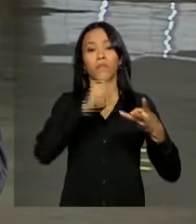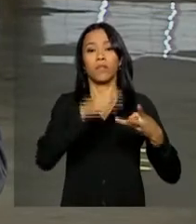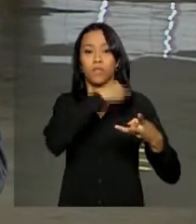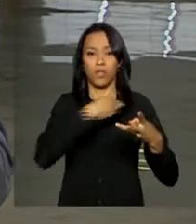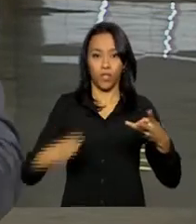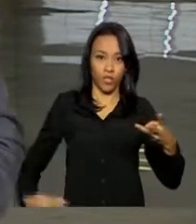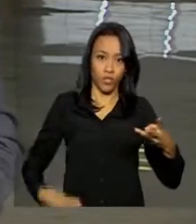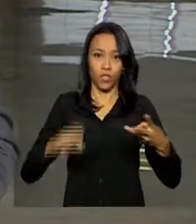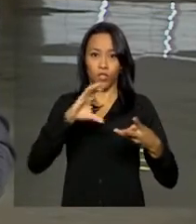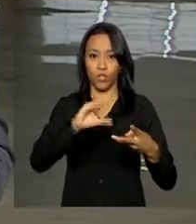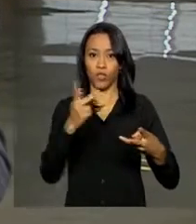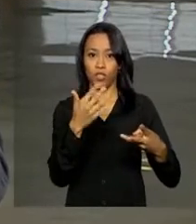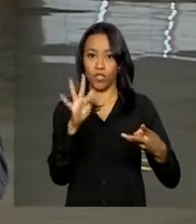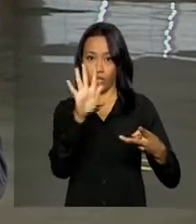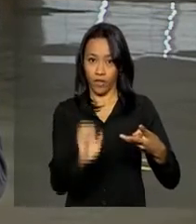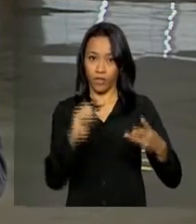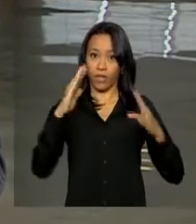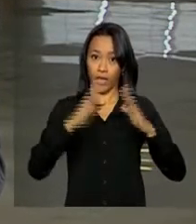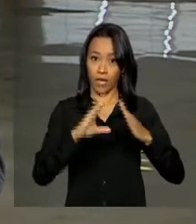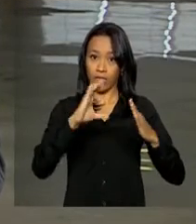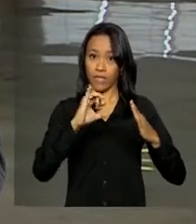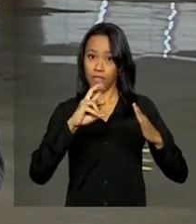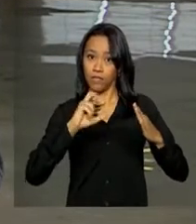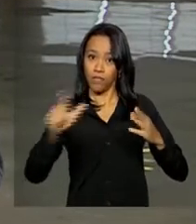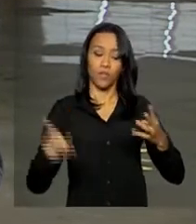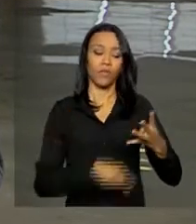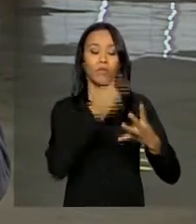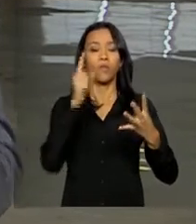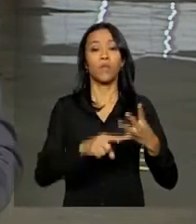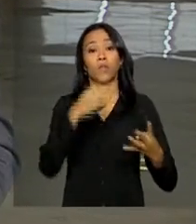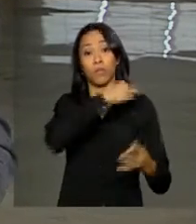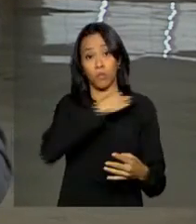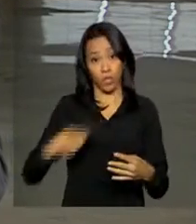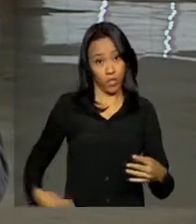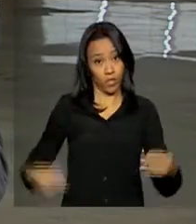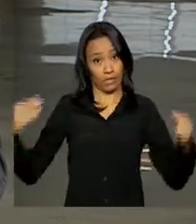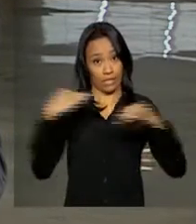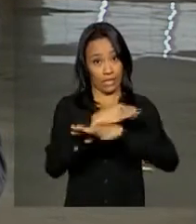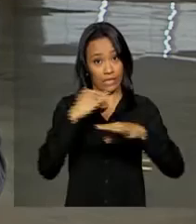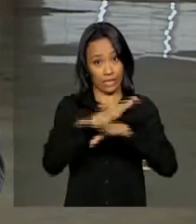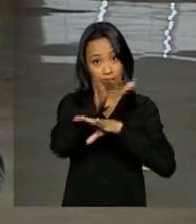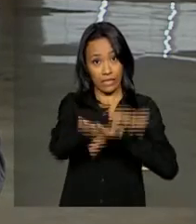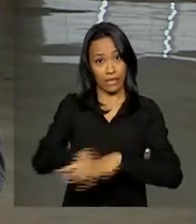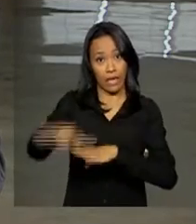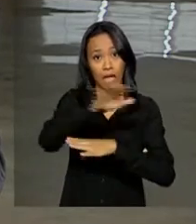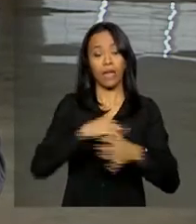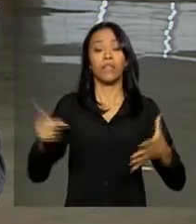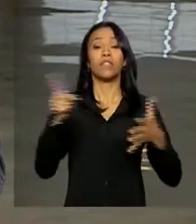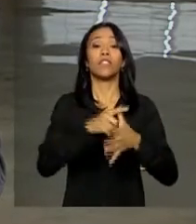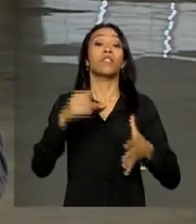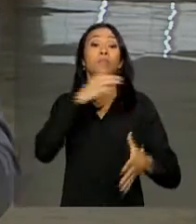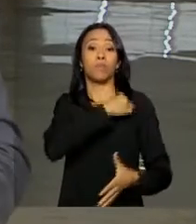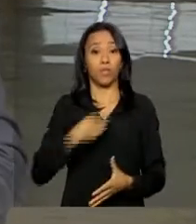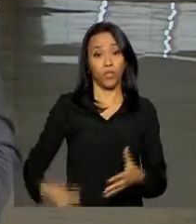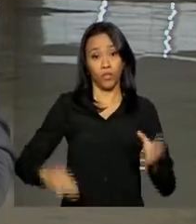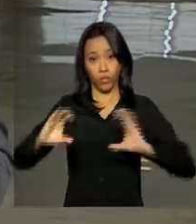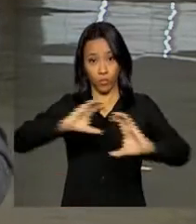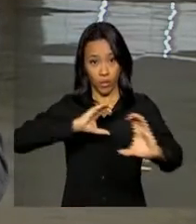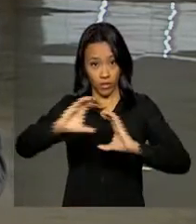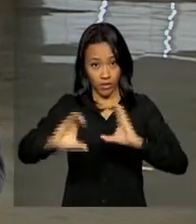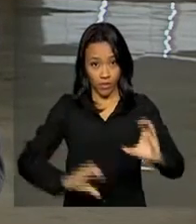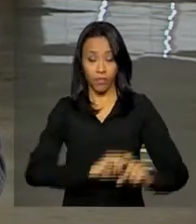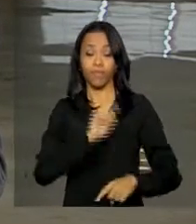ministro-chefe da Casa Civil, Jacques Wagner. O ministro das Cidades, Gilberto Kassab. O ministro das Comunicações, André